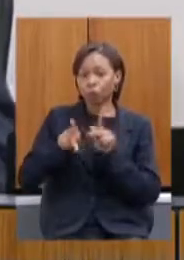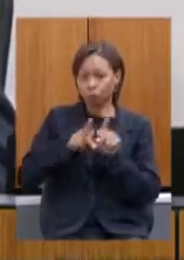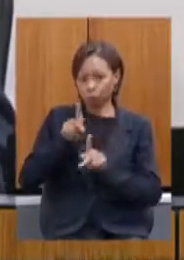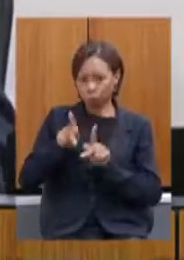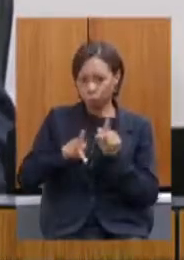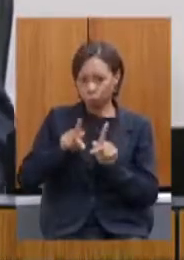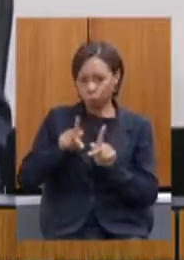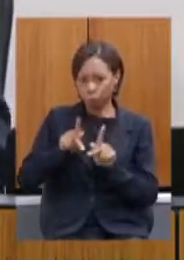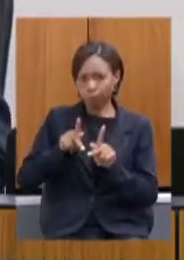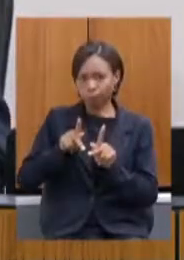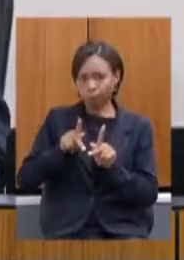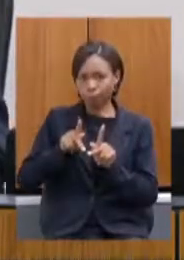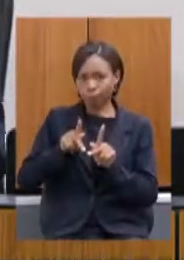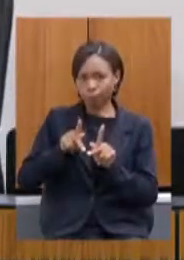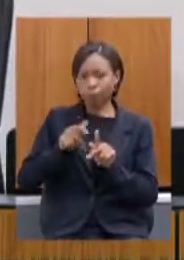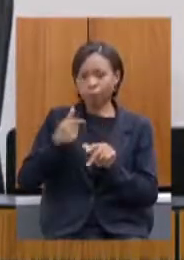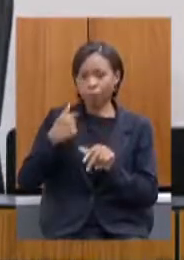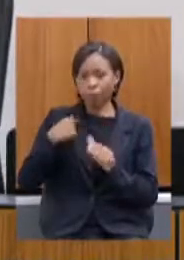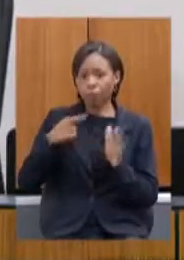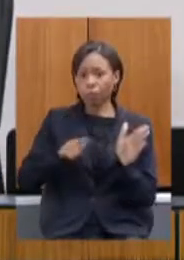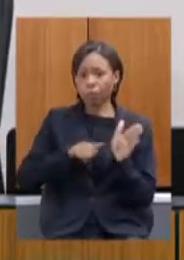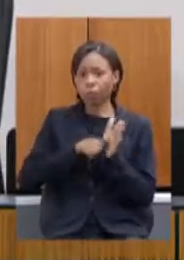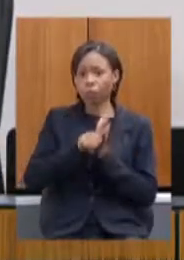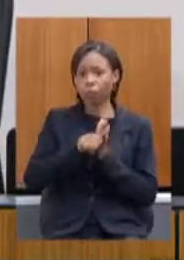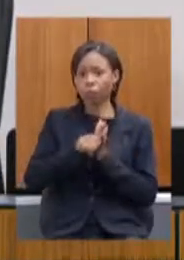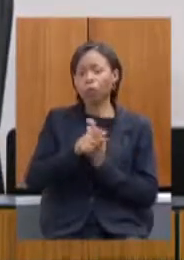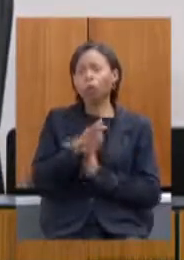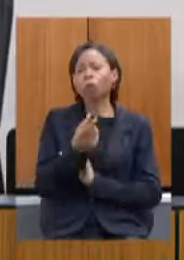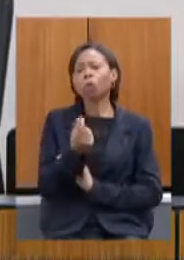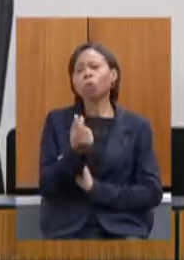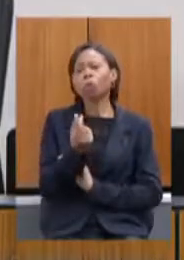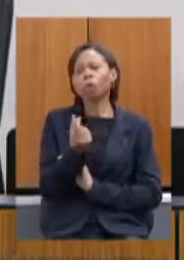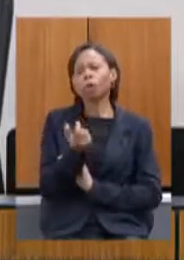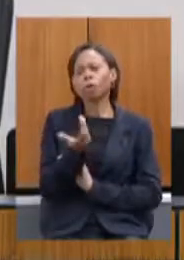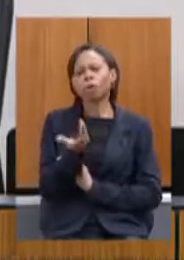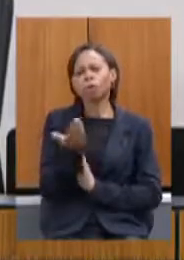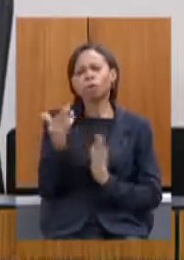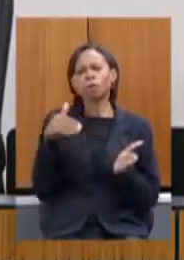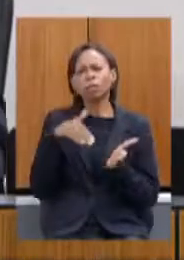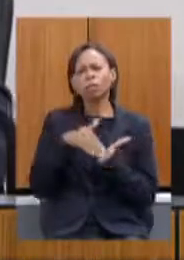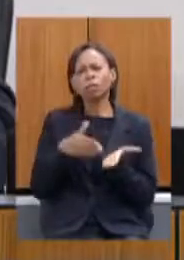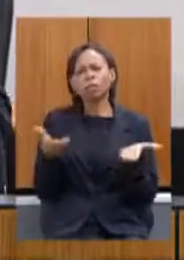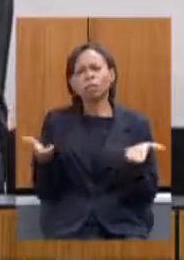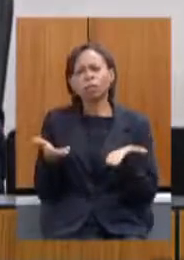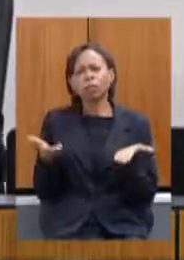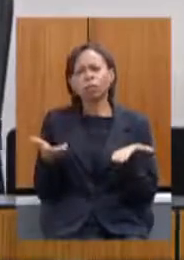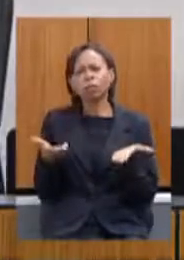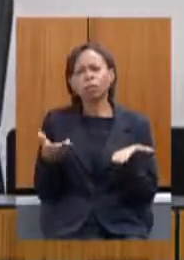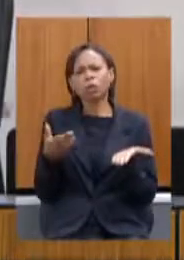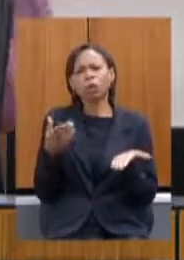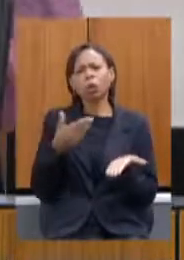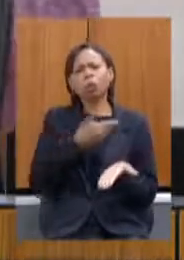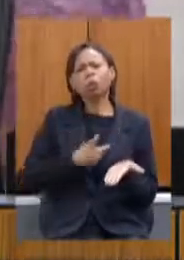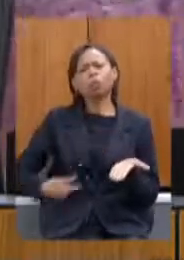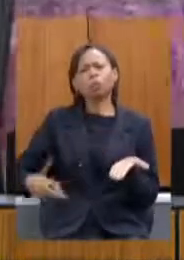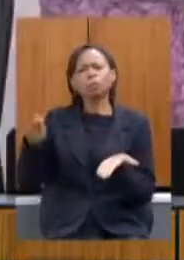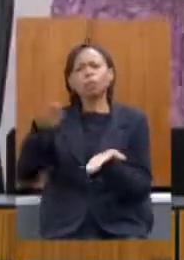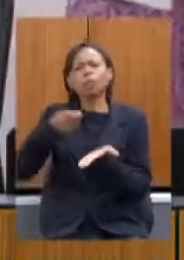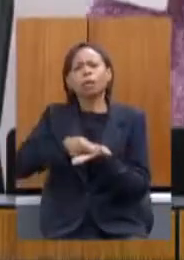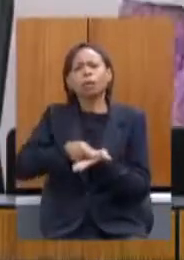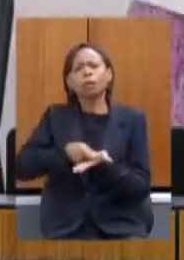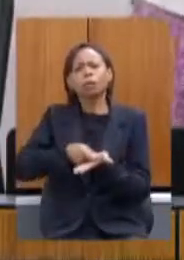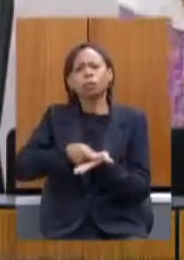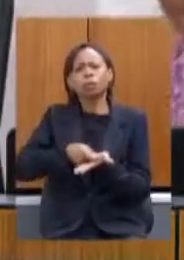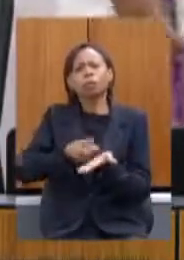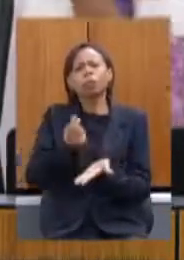quanto até agora efetivamente o governo pagou quanto foi